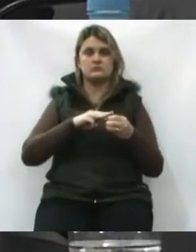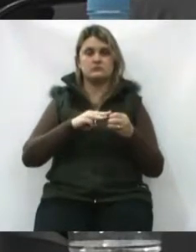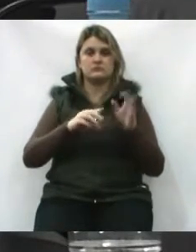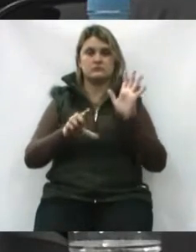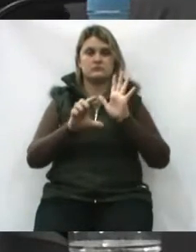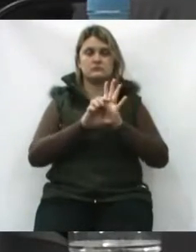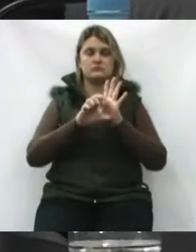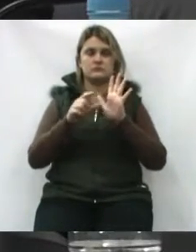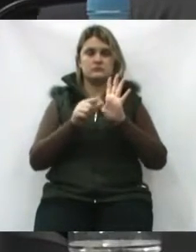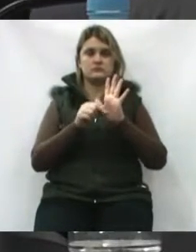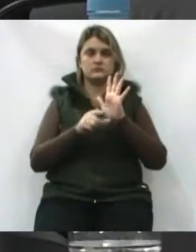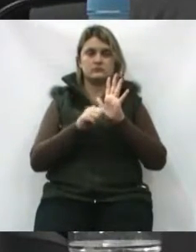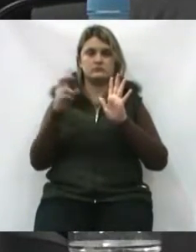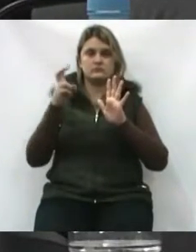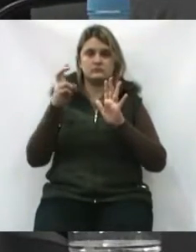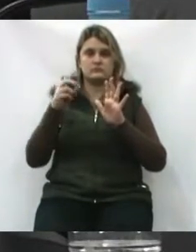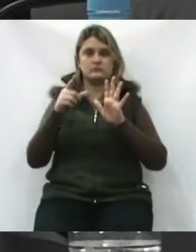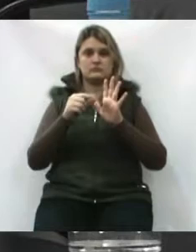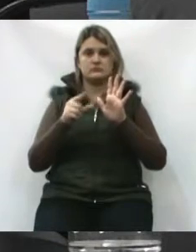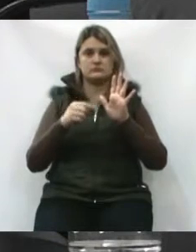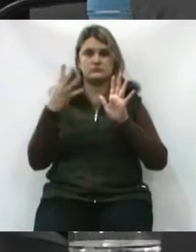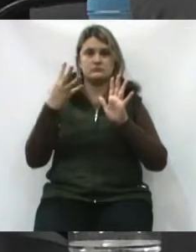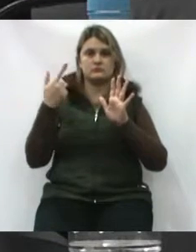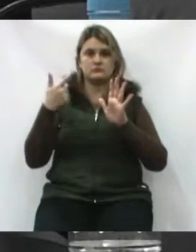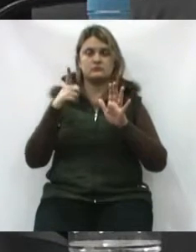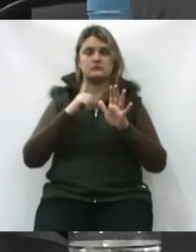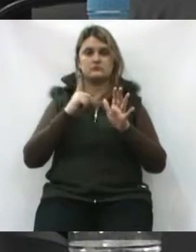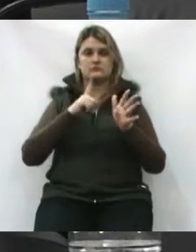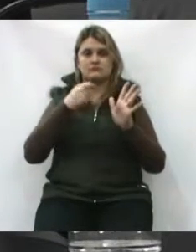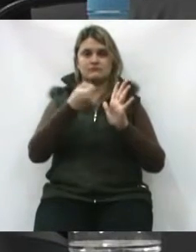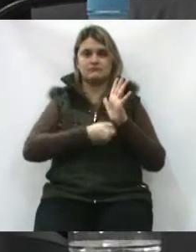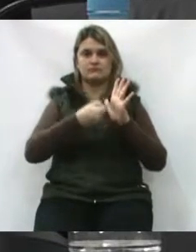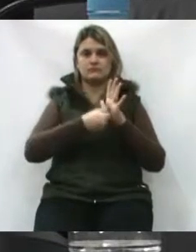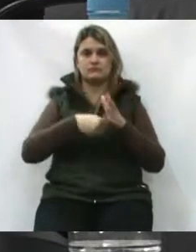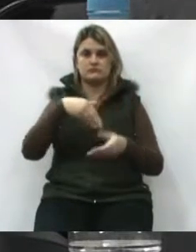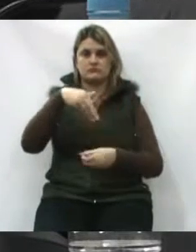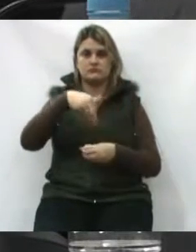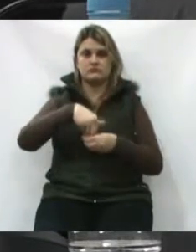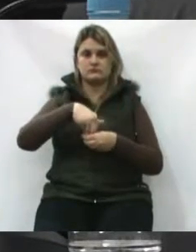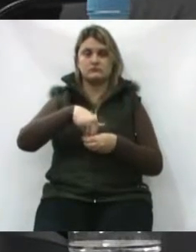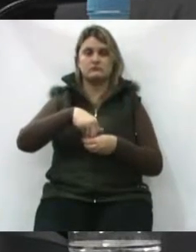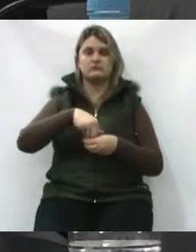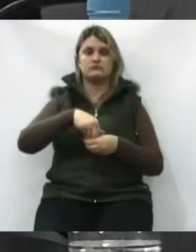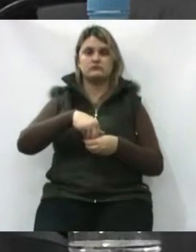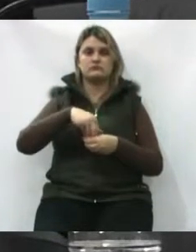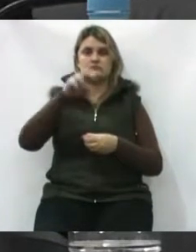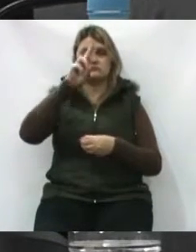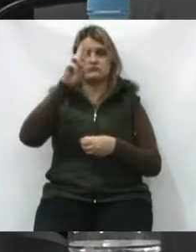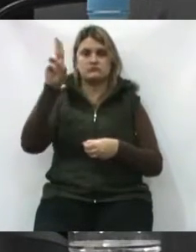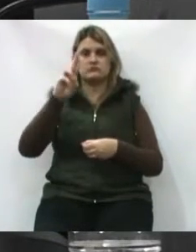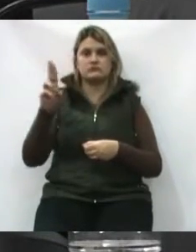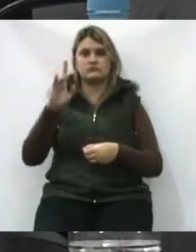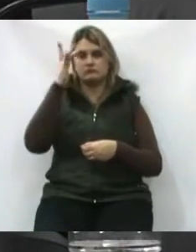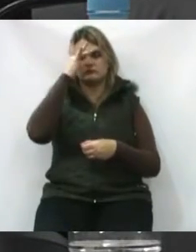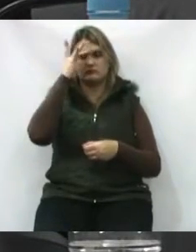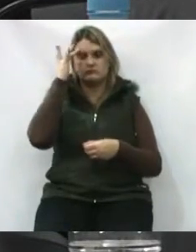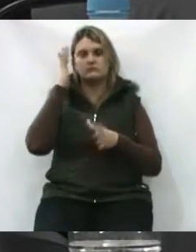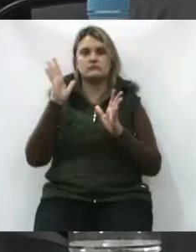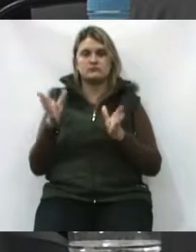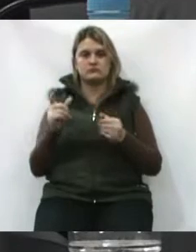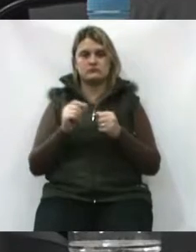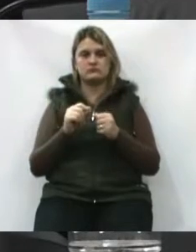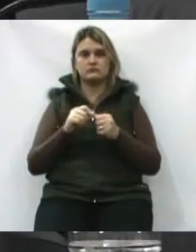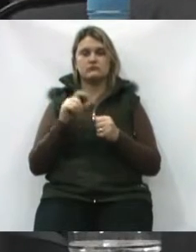o bagarfo 5º do artigo 42 da Lei Orgânica exige que a votação seja nominal e o fizemos.